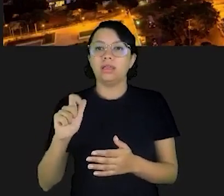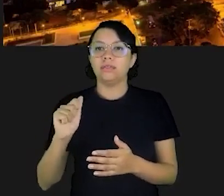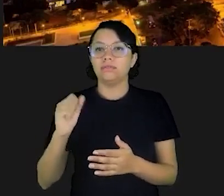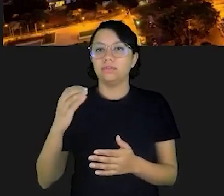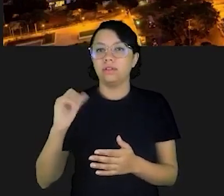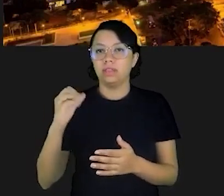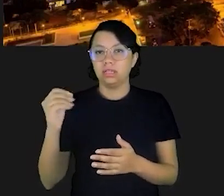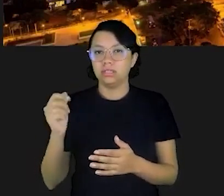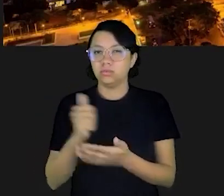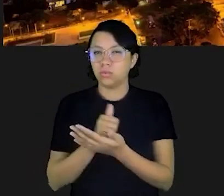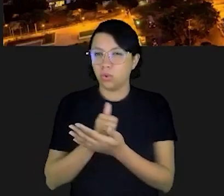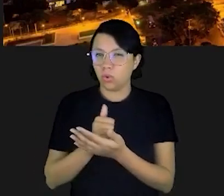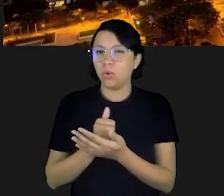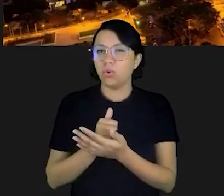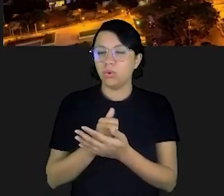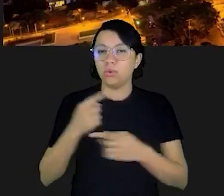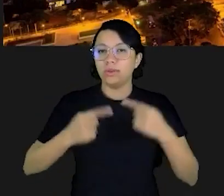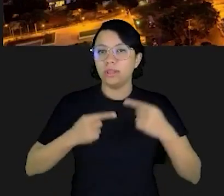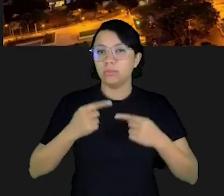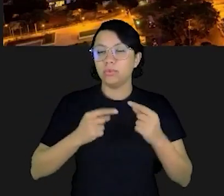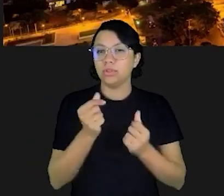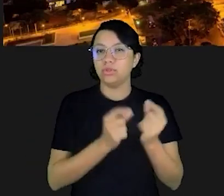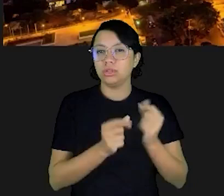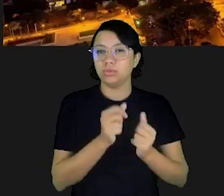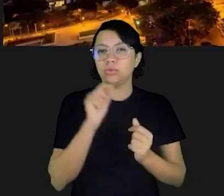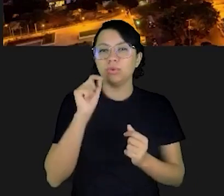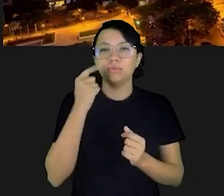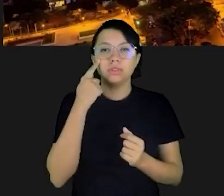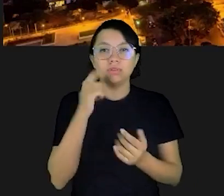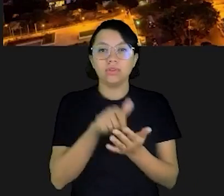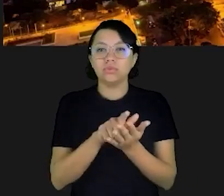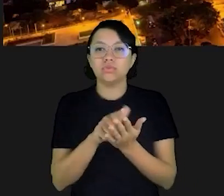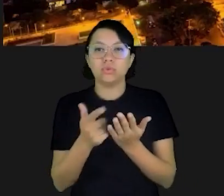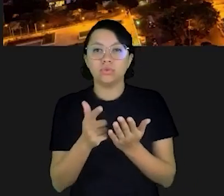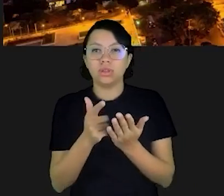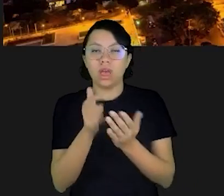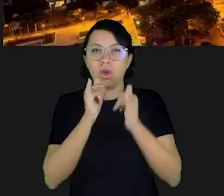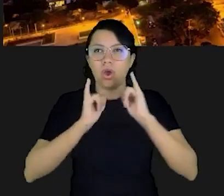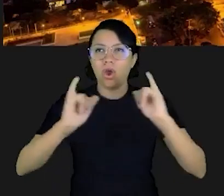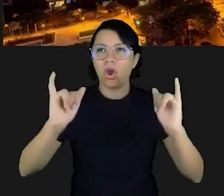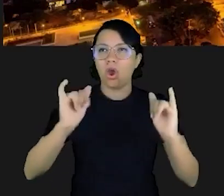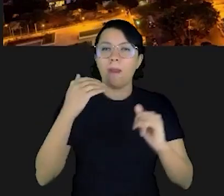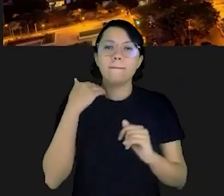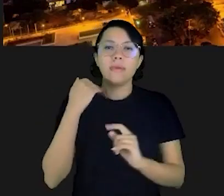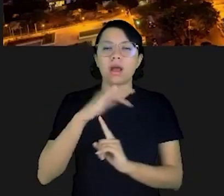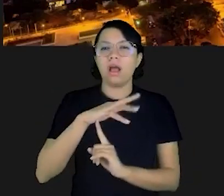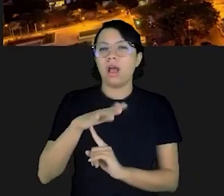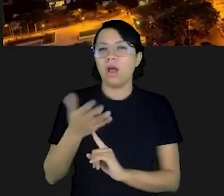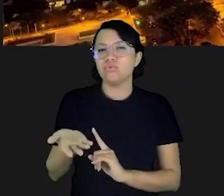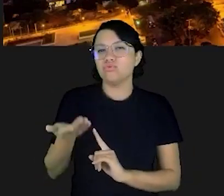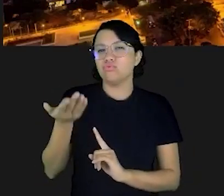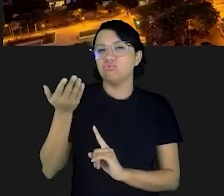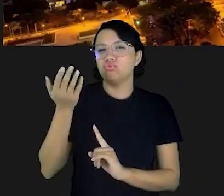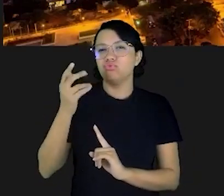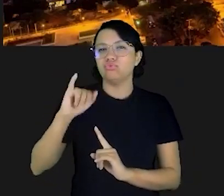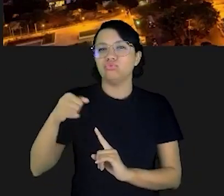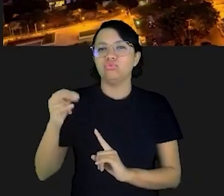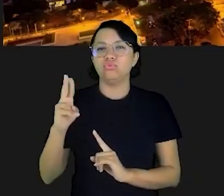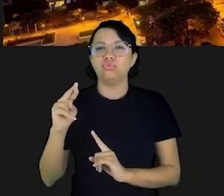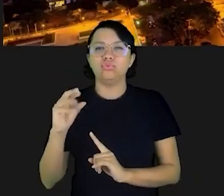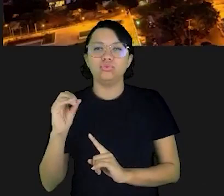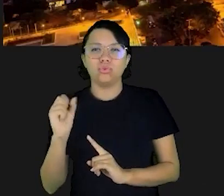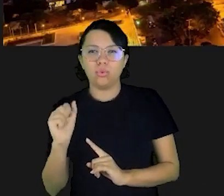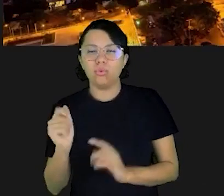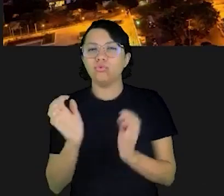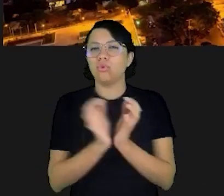monetária. Aquilo que vocês veem no Jornal Nacional, nos jornais, na imprensa, Banco Central eleva a taxa de juros, comitê do Banco